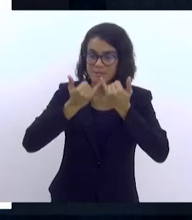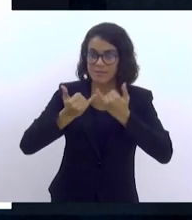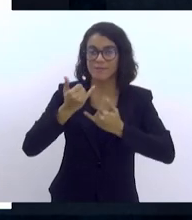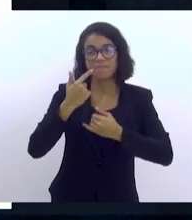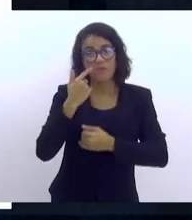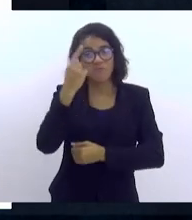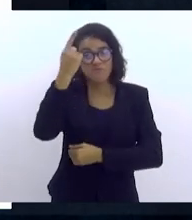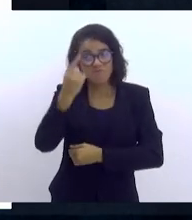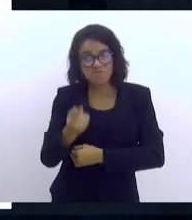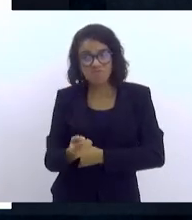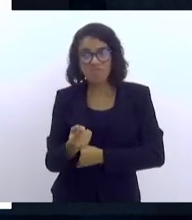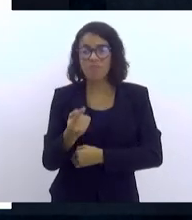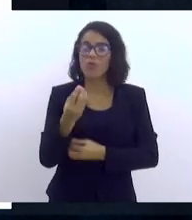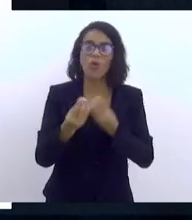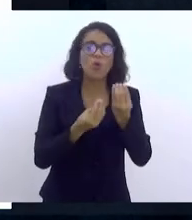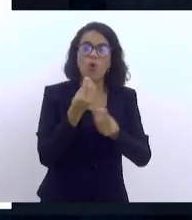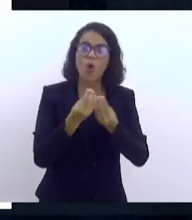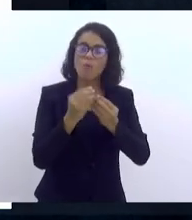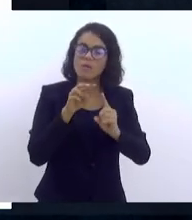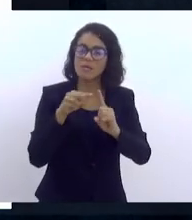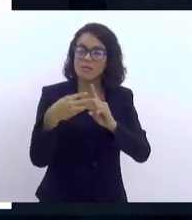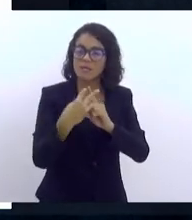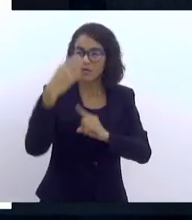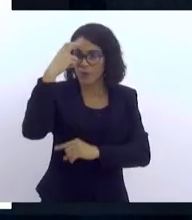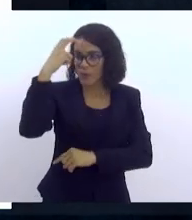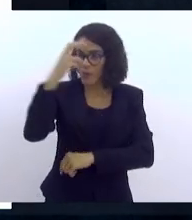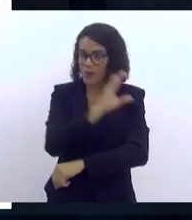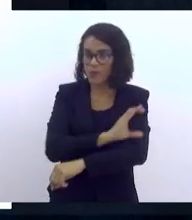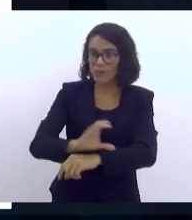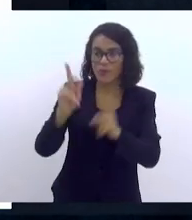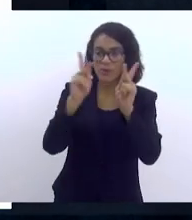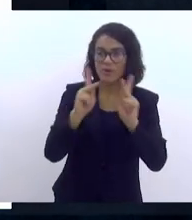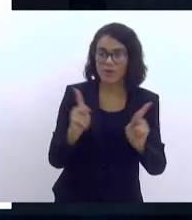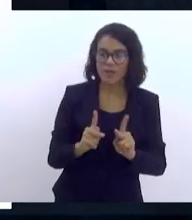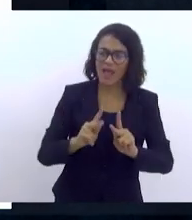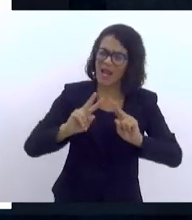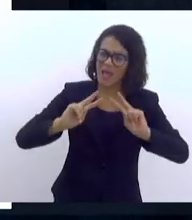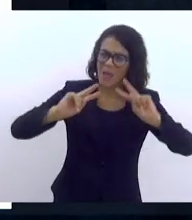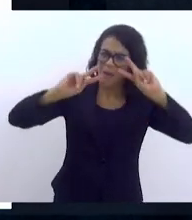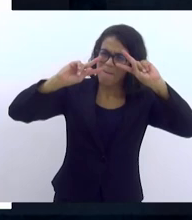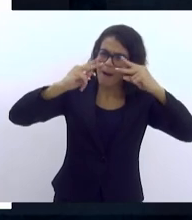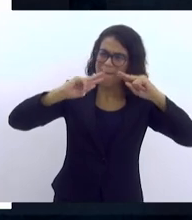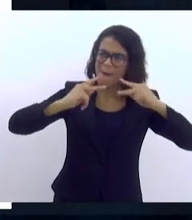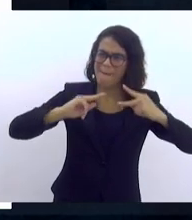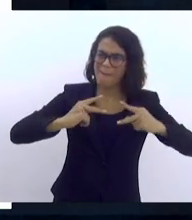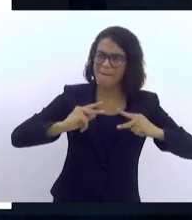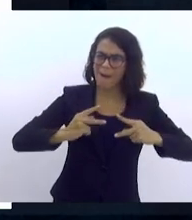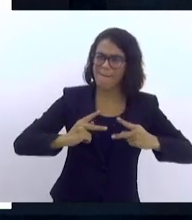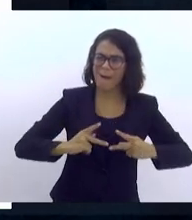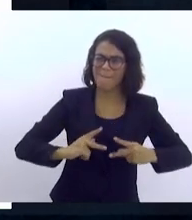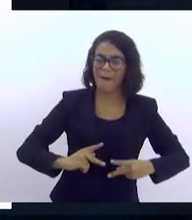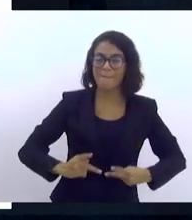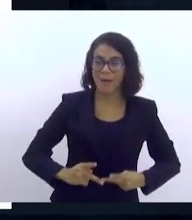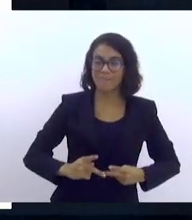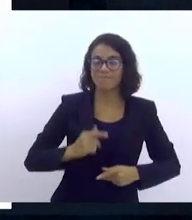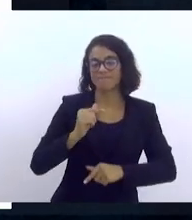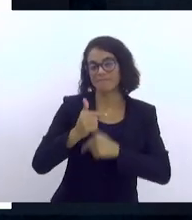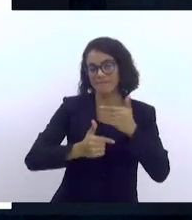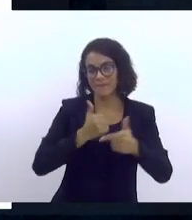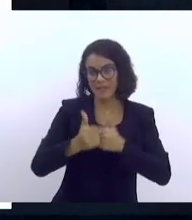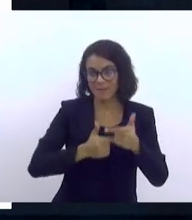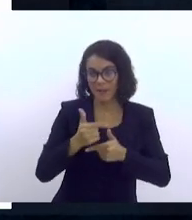vocês vejam que essa perspectiva de cultura de paz, ela se desdobra em muitas frentes de trabalho.